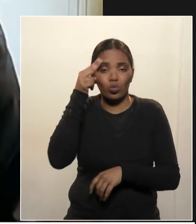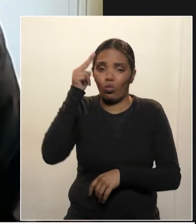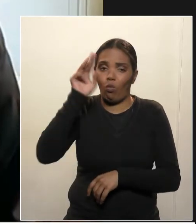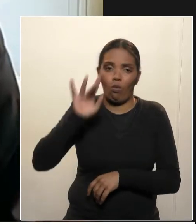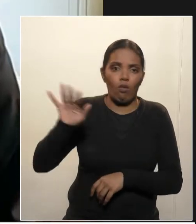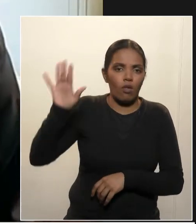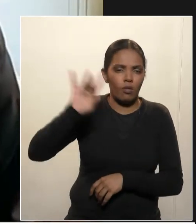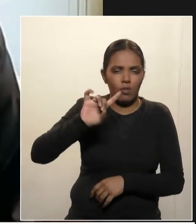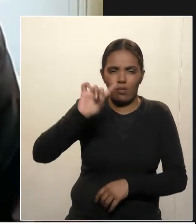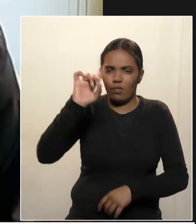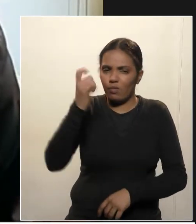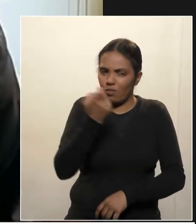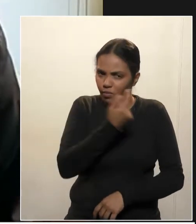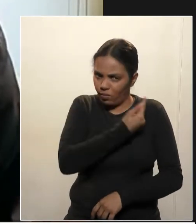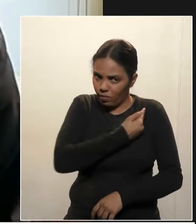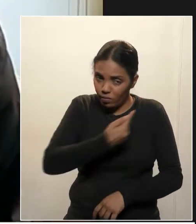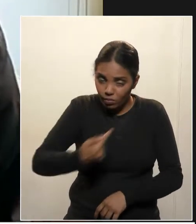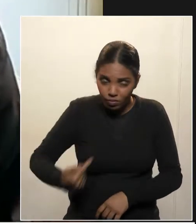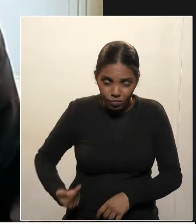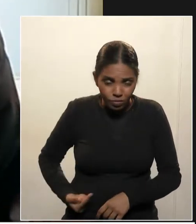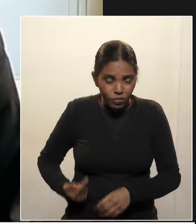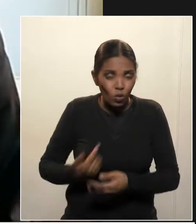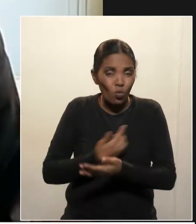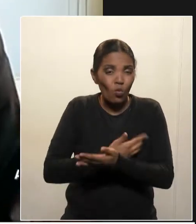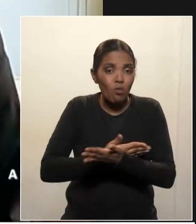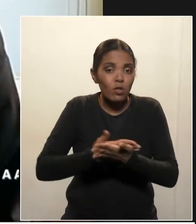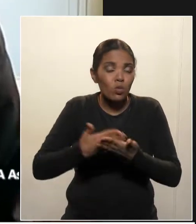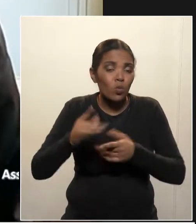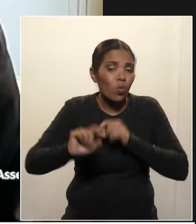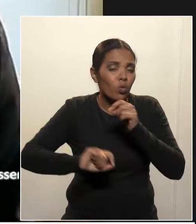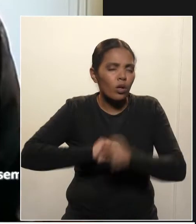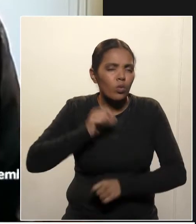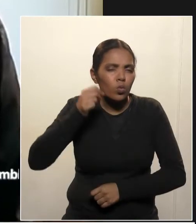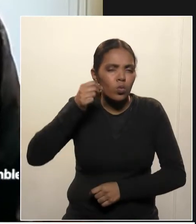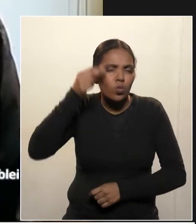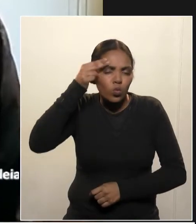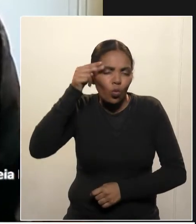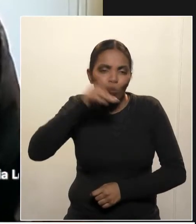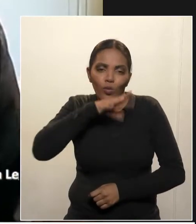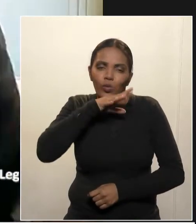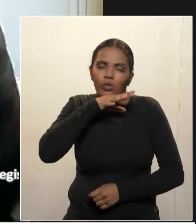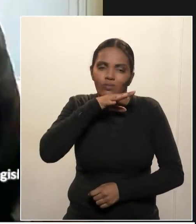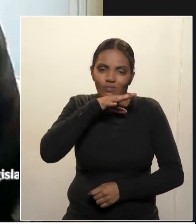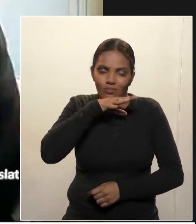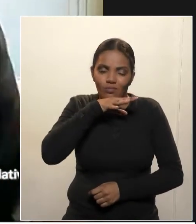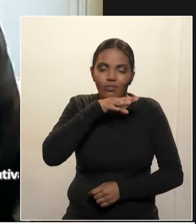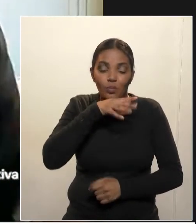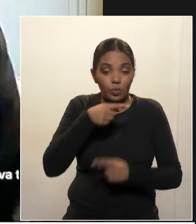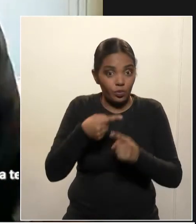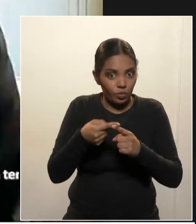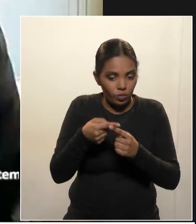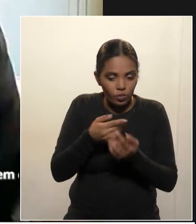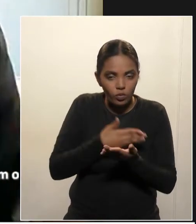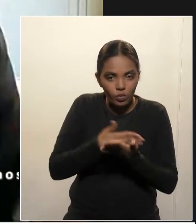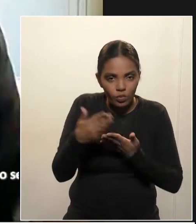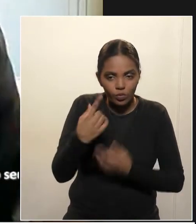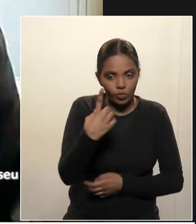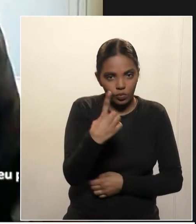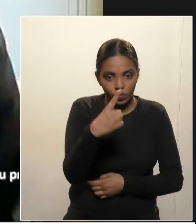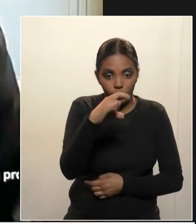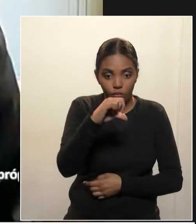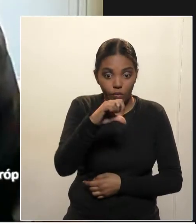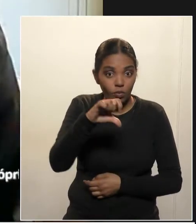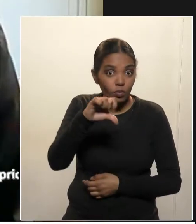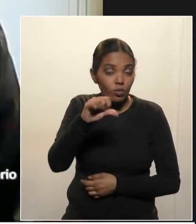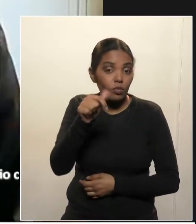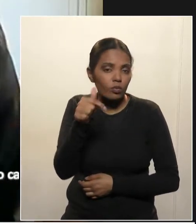ex-governador virou um grande pesadelo. Isso, o pedágio foi implantado em mil novecentos noventa e sete, já